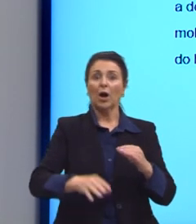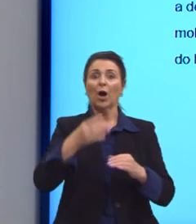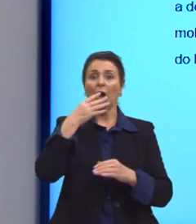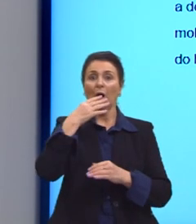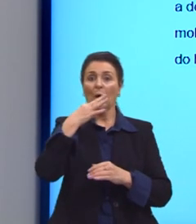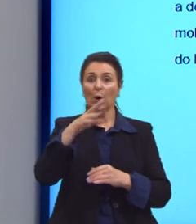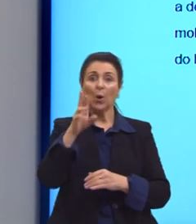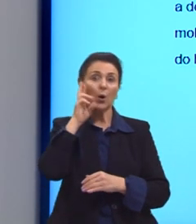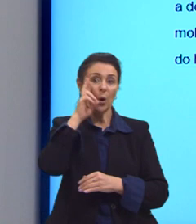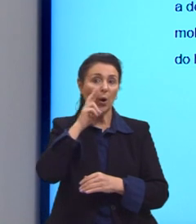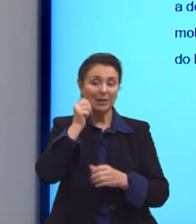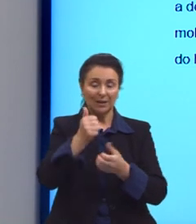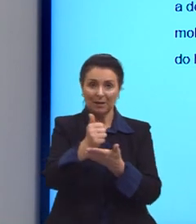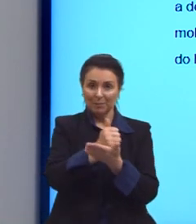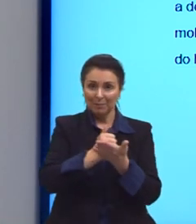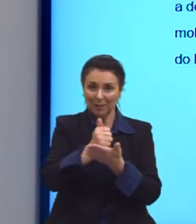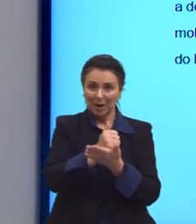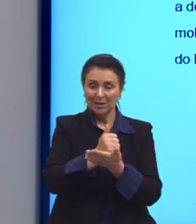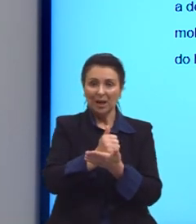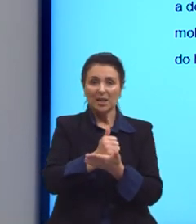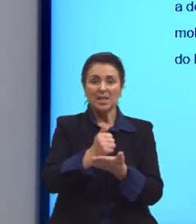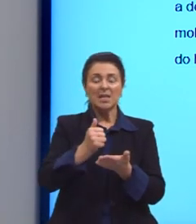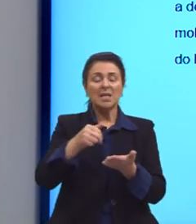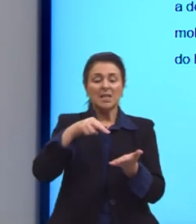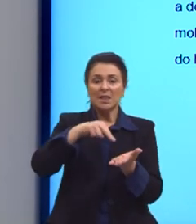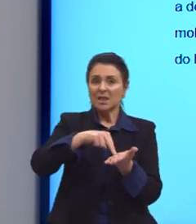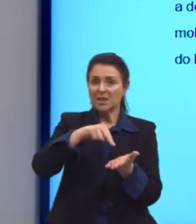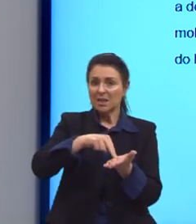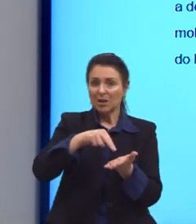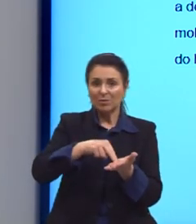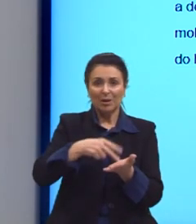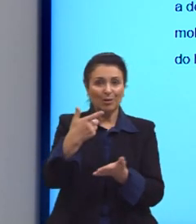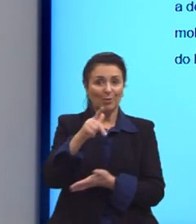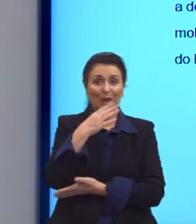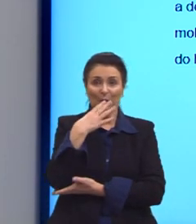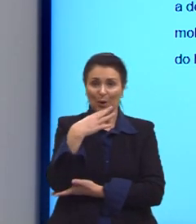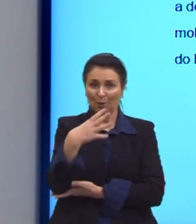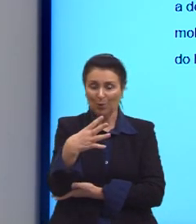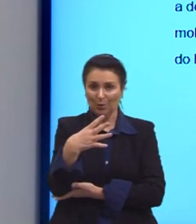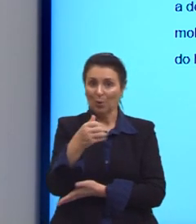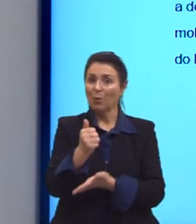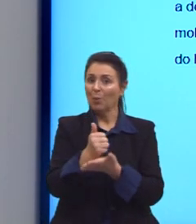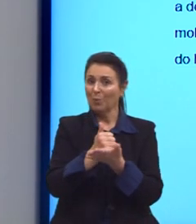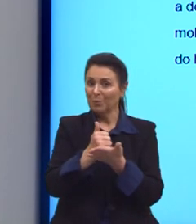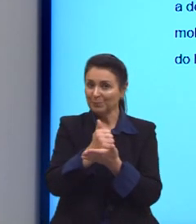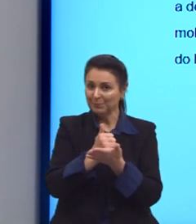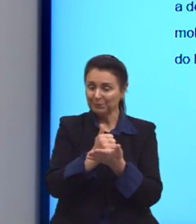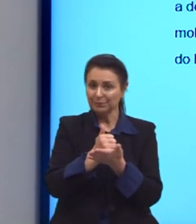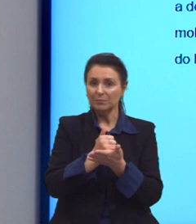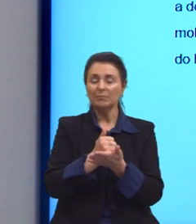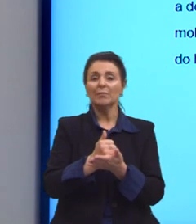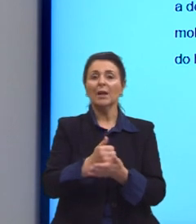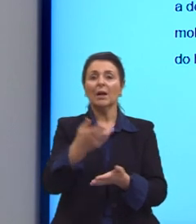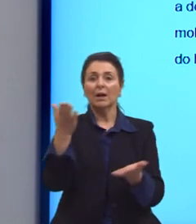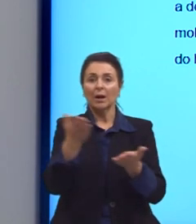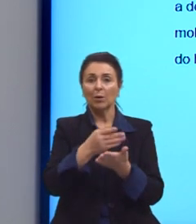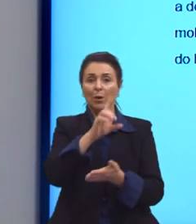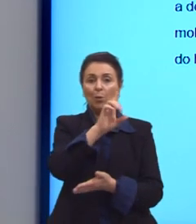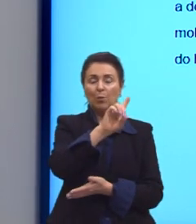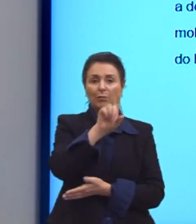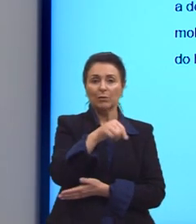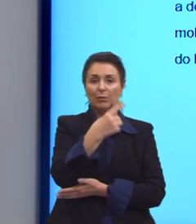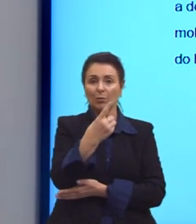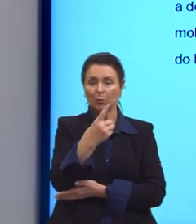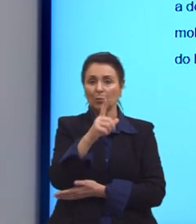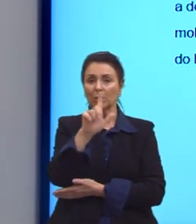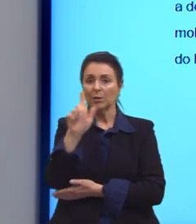e em color se estiver neutra ou ácida. Considere a densidade do ácido acético igual a 1,1 gramas